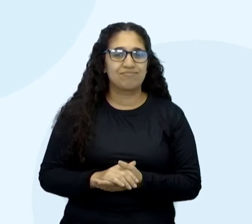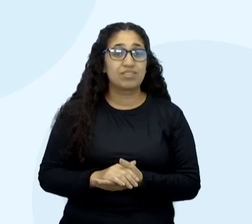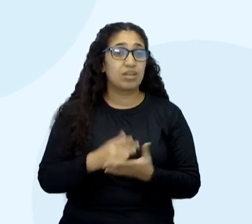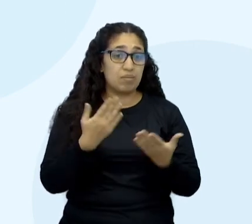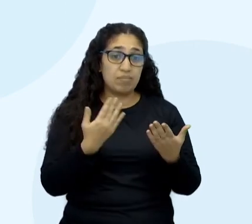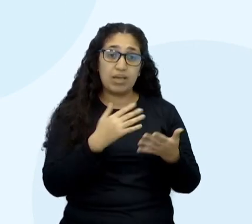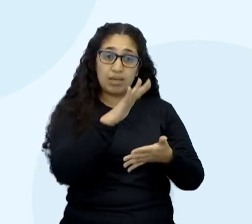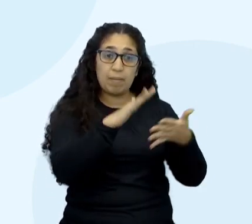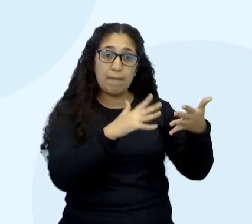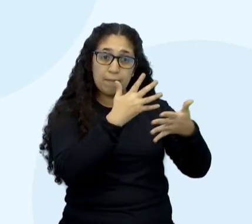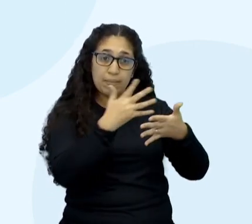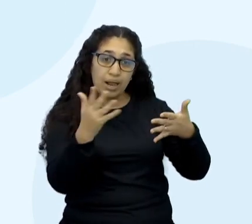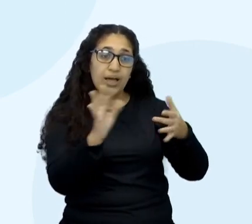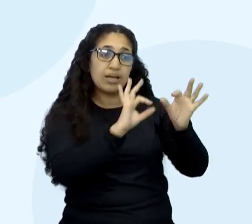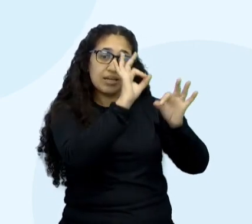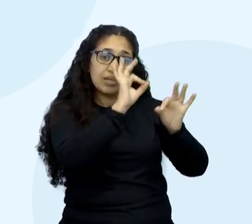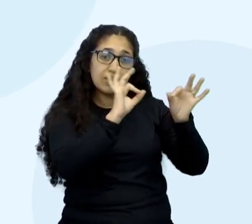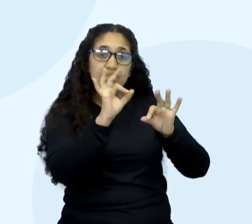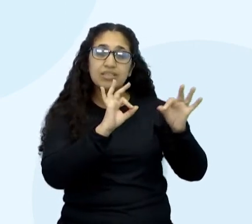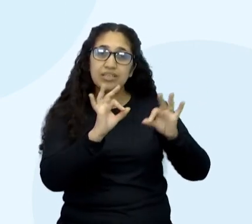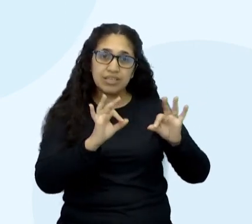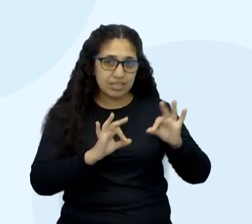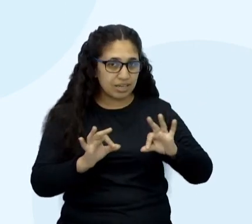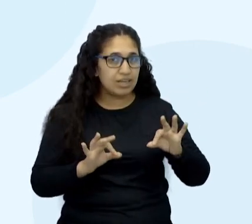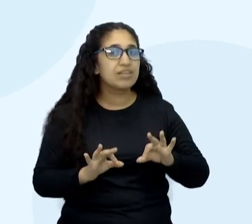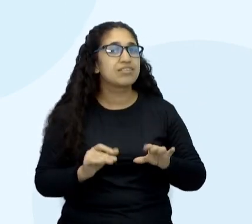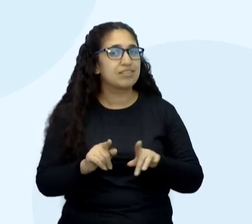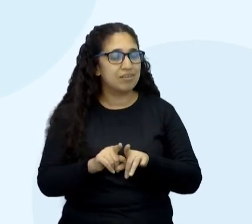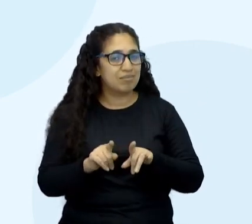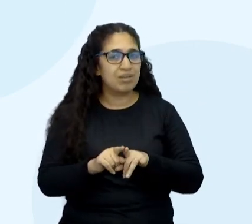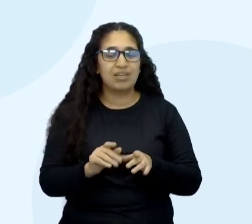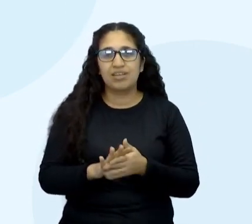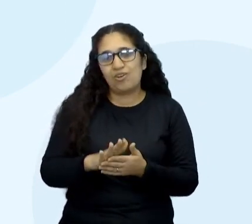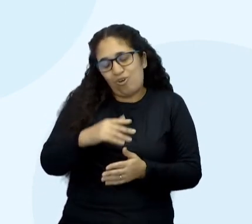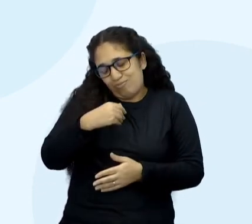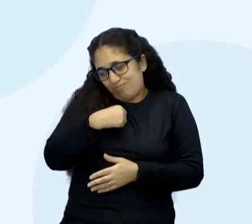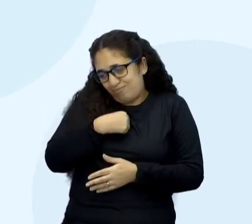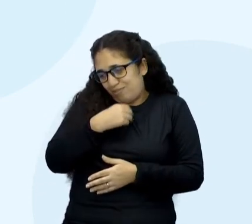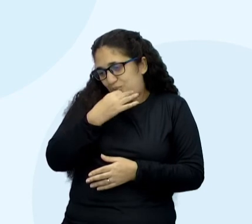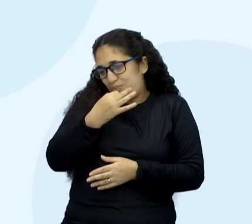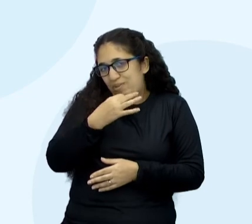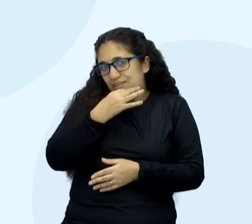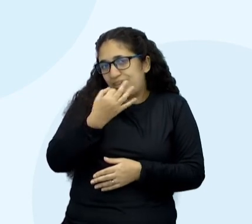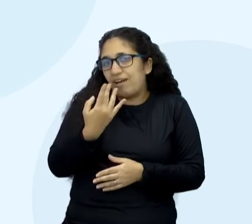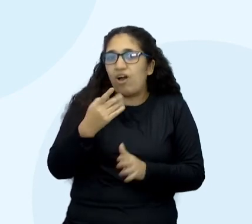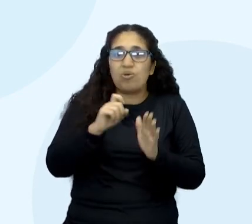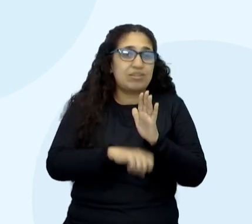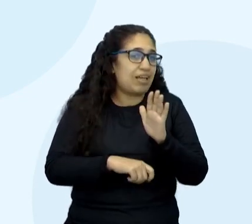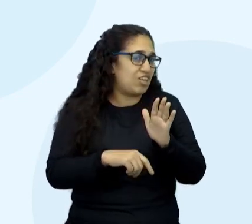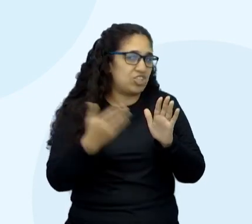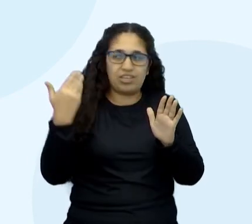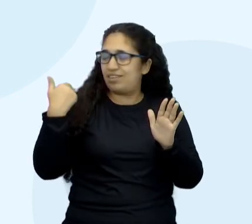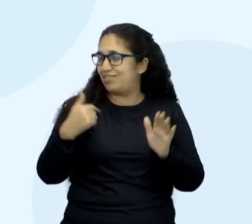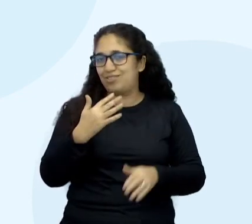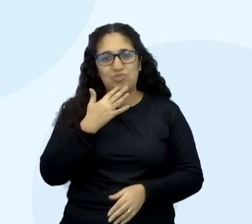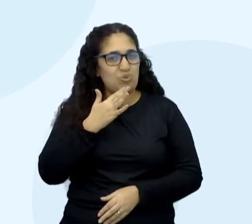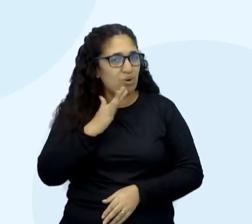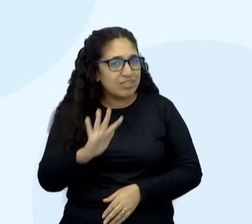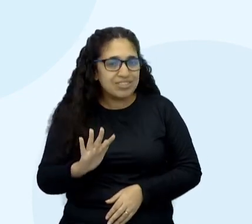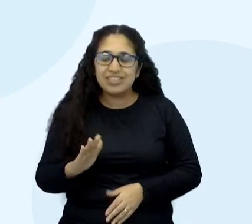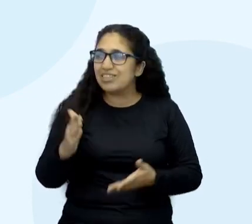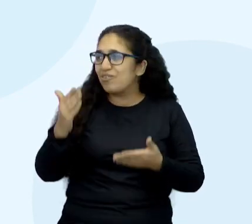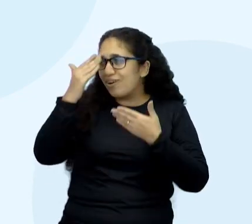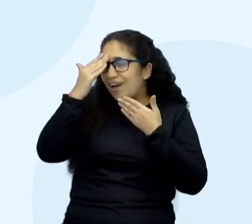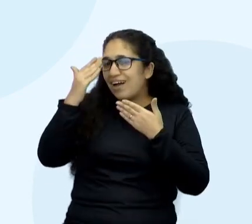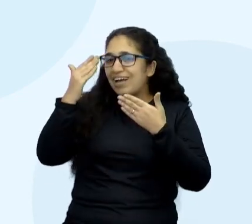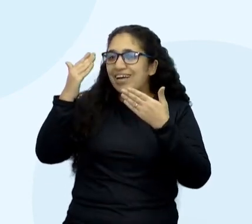planilhamos ele, colocamos aqui nas tabelas. Eu particularmente conheci algumas taxas que eu não conhecia, quero muito agradecer